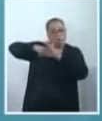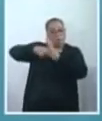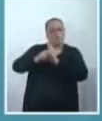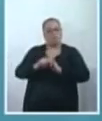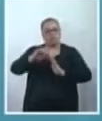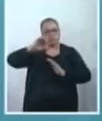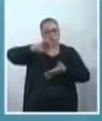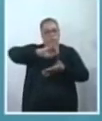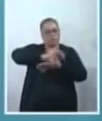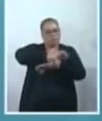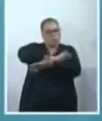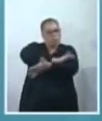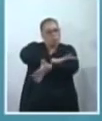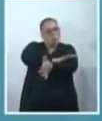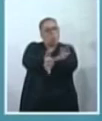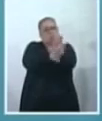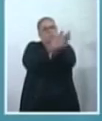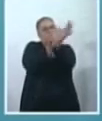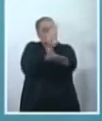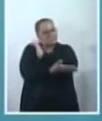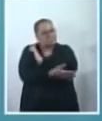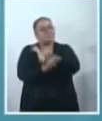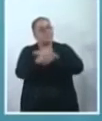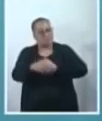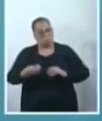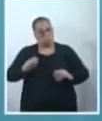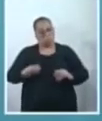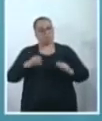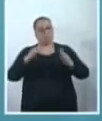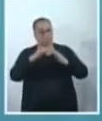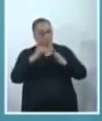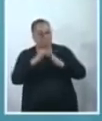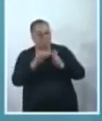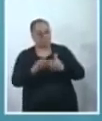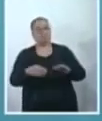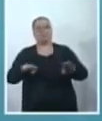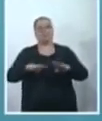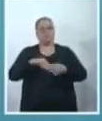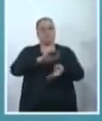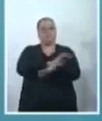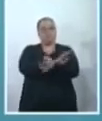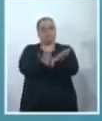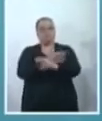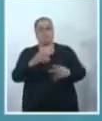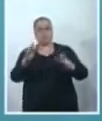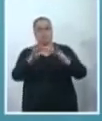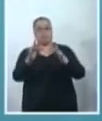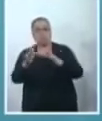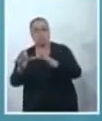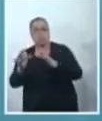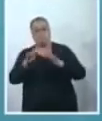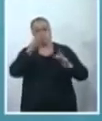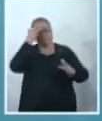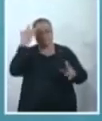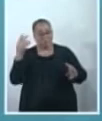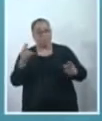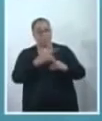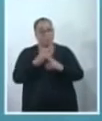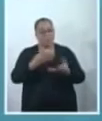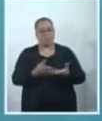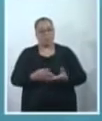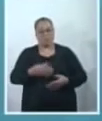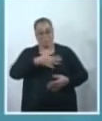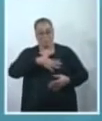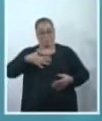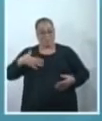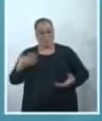estrutural, o racismo que está presente também nas instituições, o racismo que está presente nas relações interpessoais. E eu fico feliz em